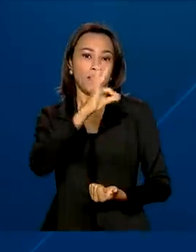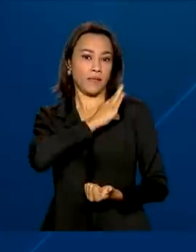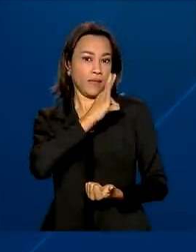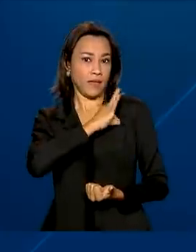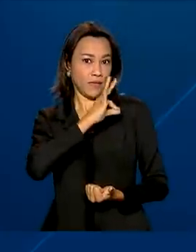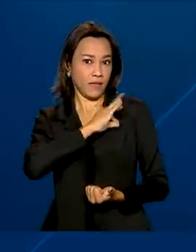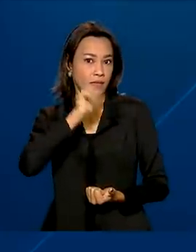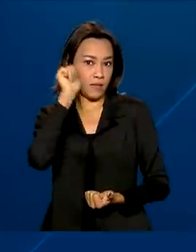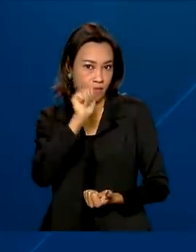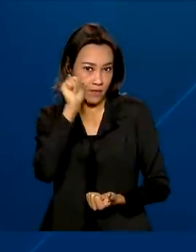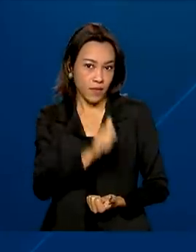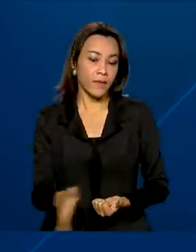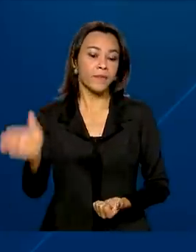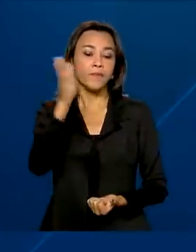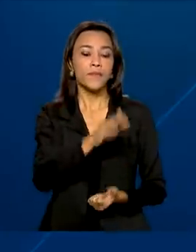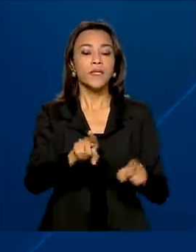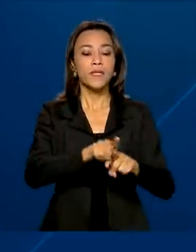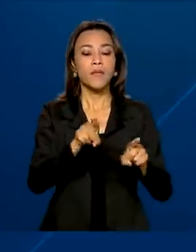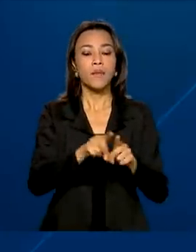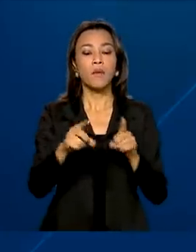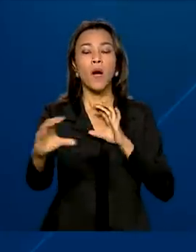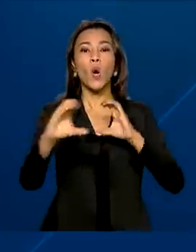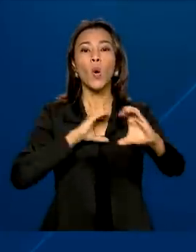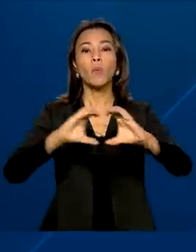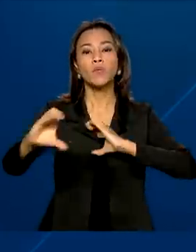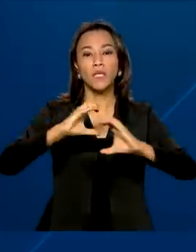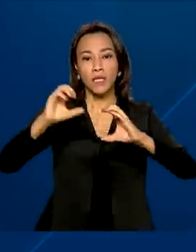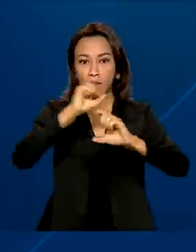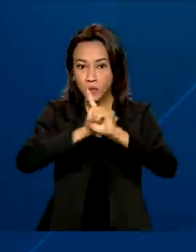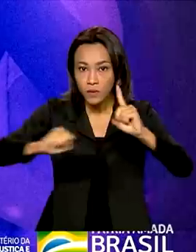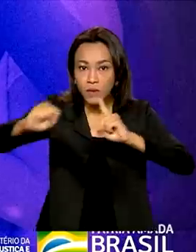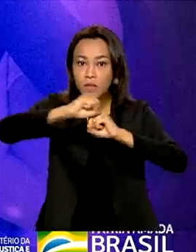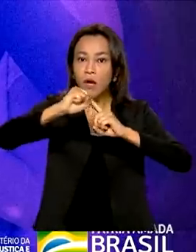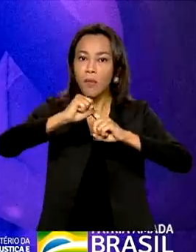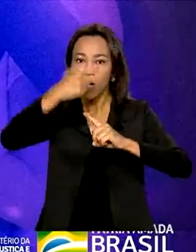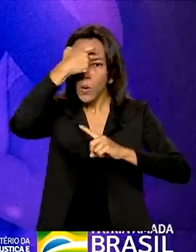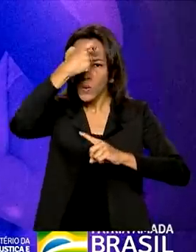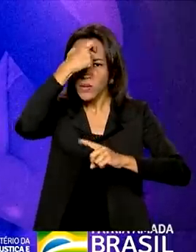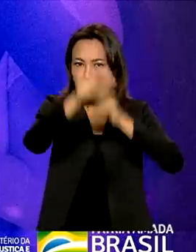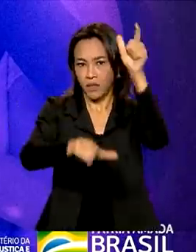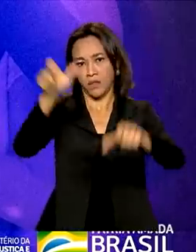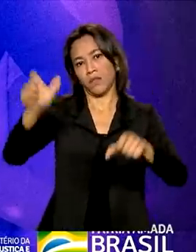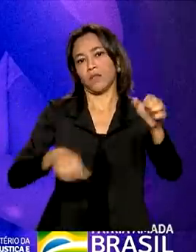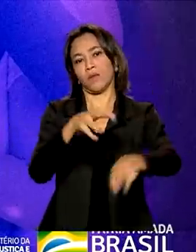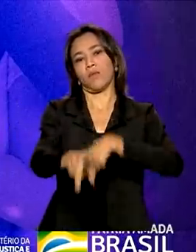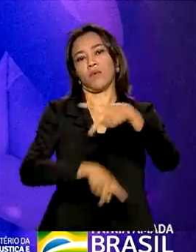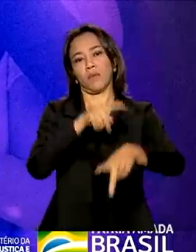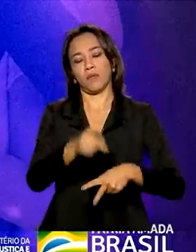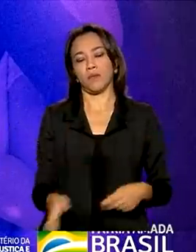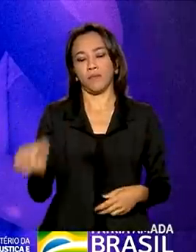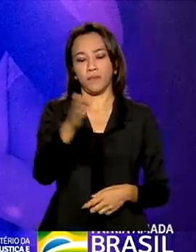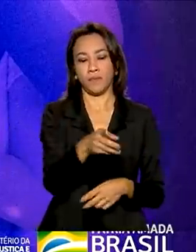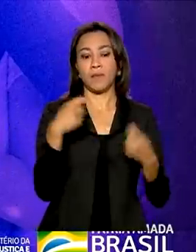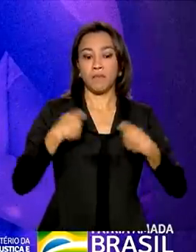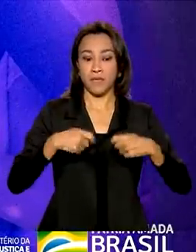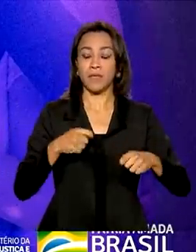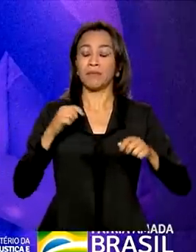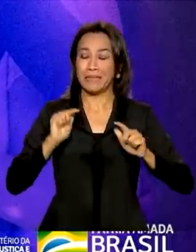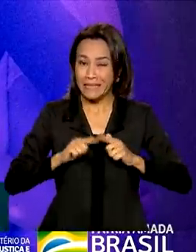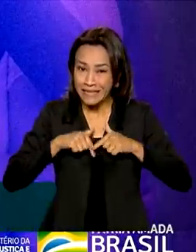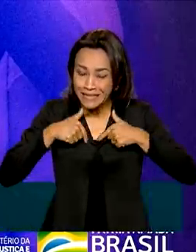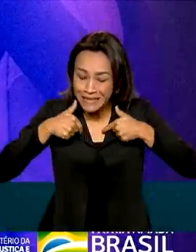e uma ação de comunicação social para conscientizar a população. A gente ainda tem que trabalhar muito para mudar essa situação no nosso país.